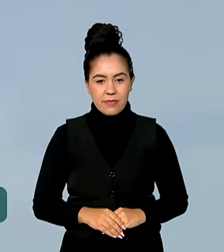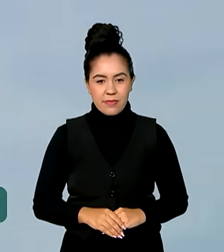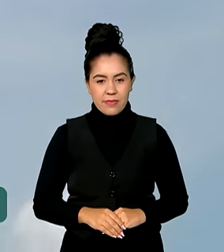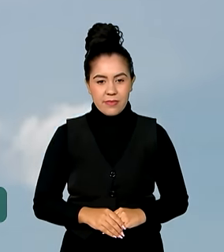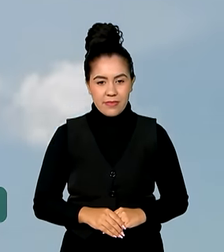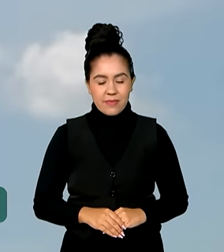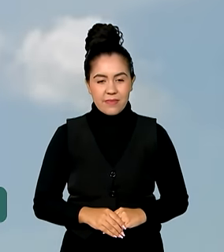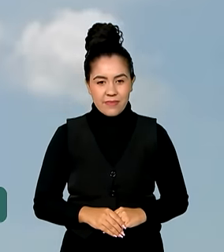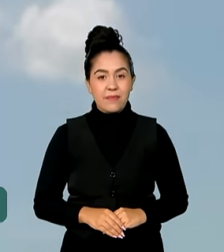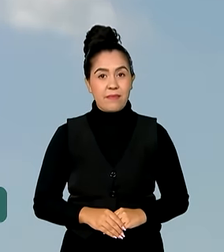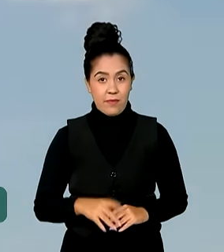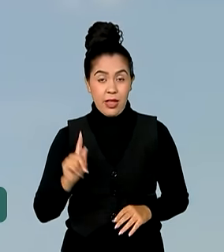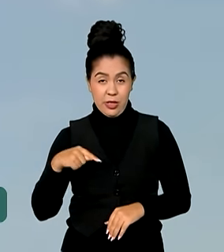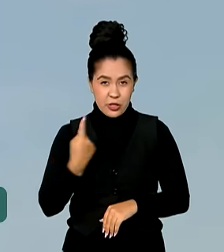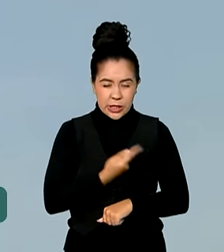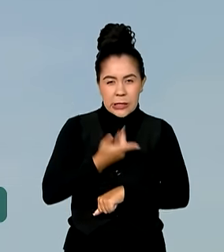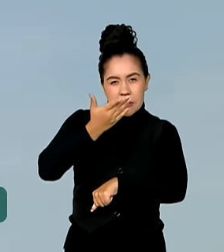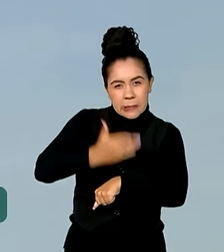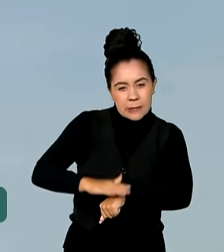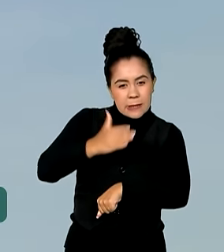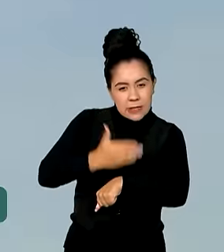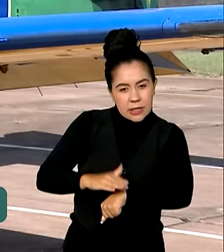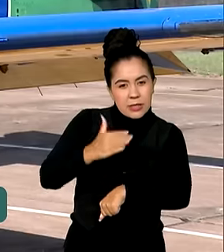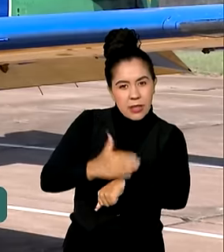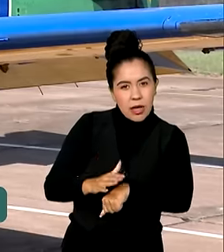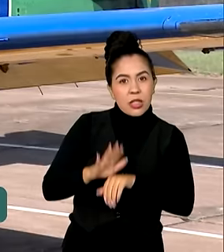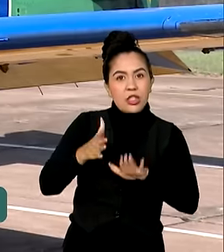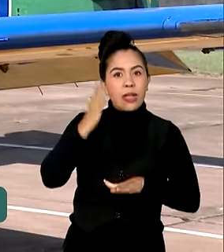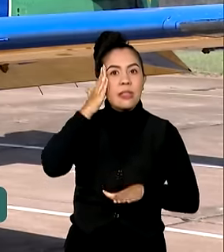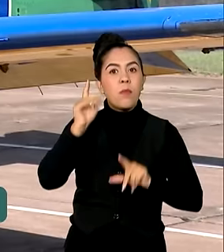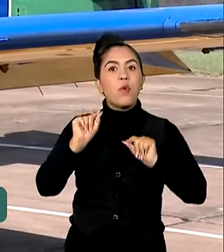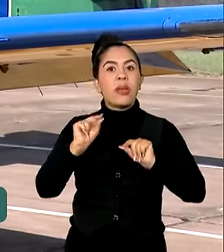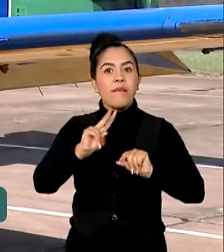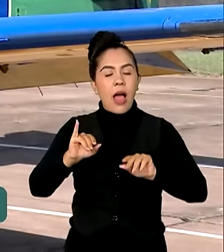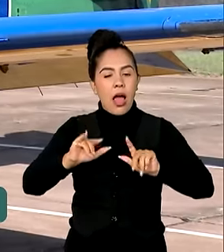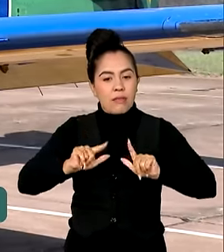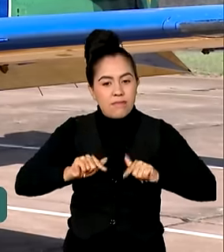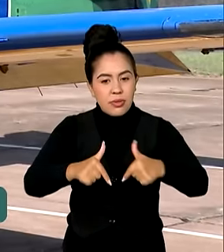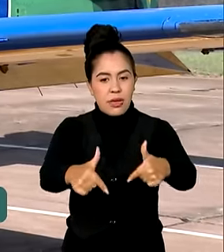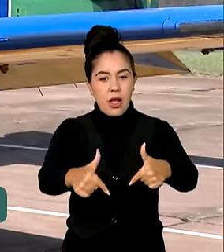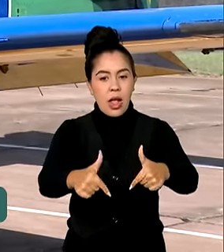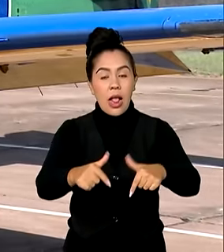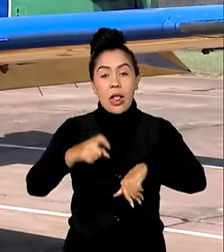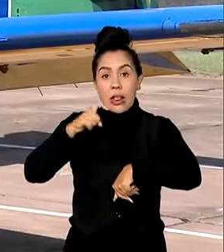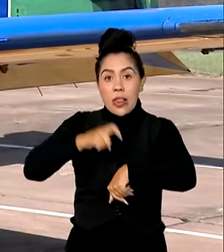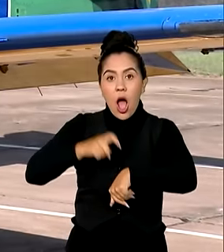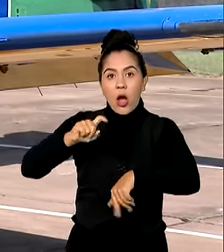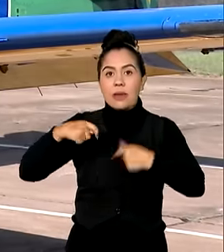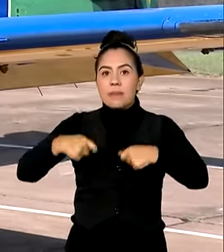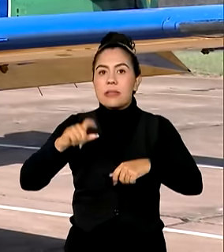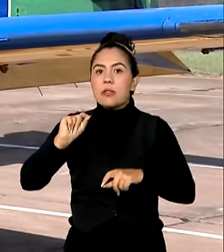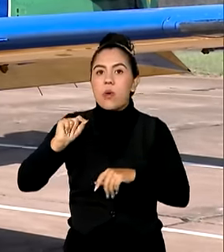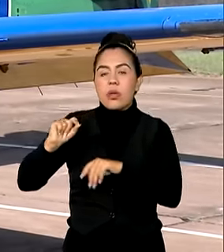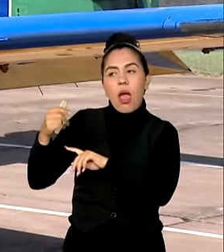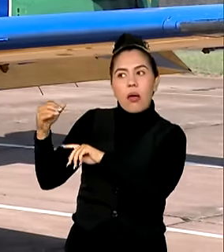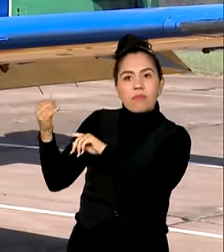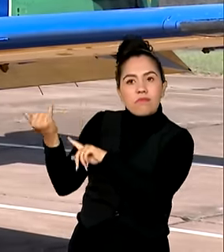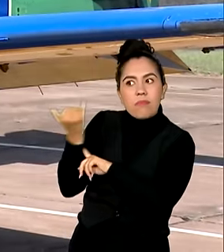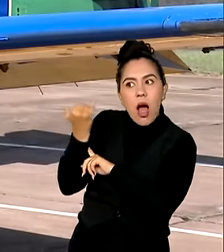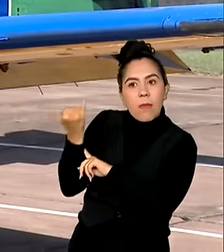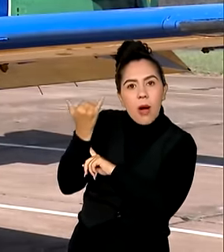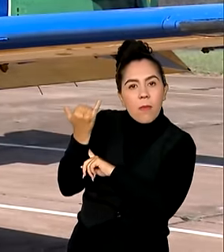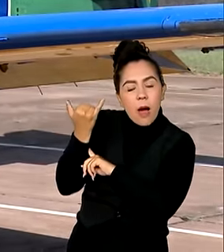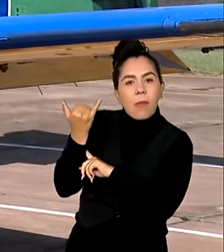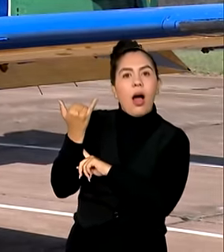Como a gente treina e sabe exatamente o que vai fazer, na hora a gente só precisa de pequenas coordenações. E naturalmente, se a gente em algum